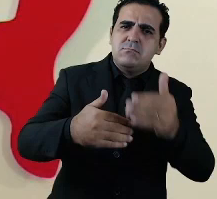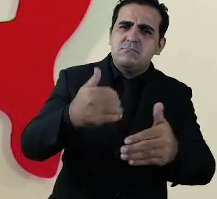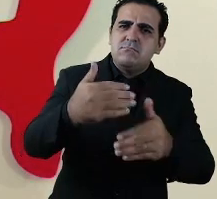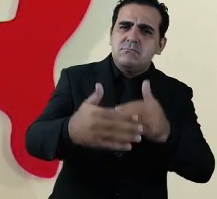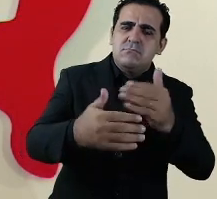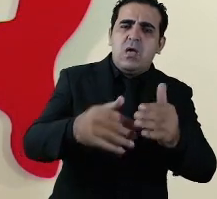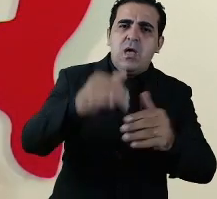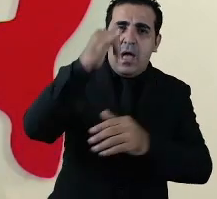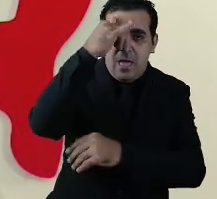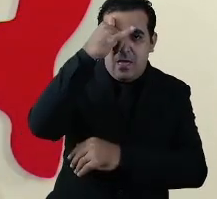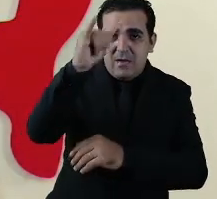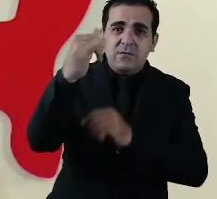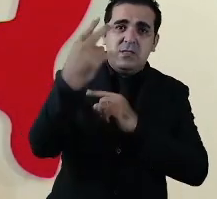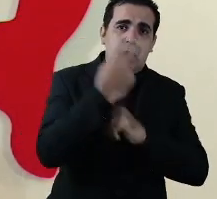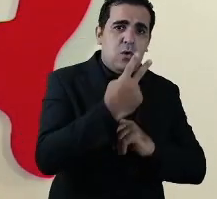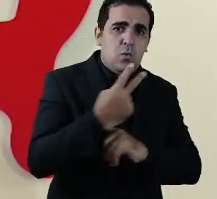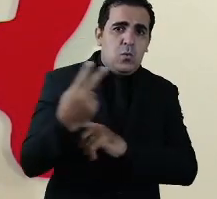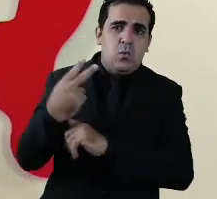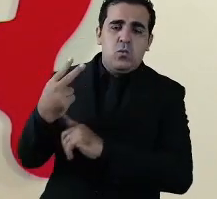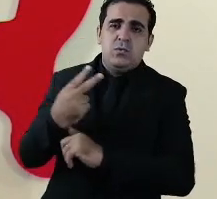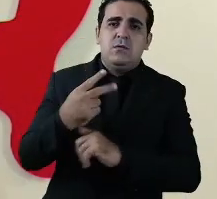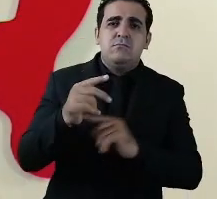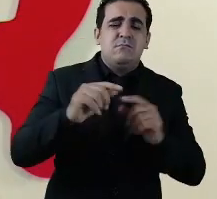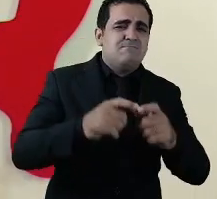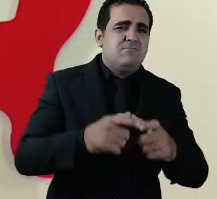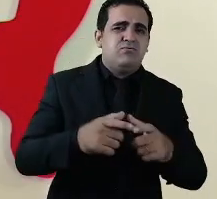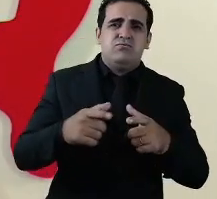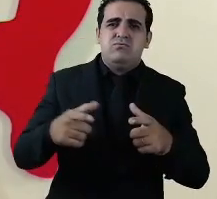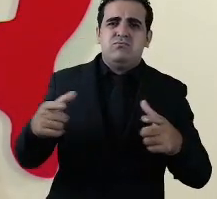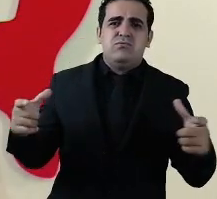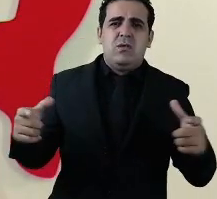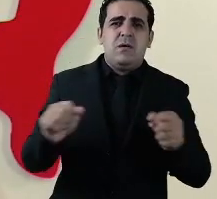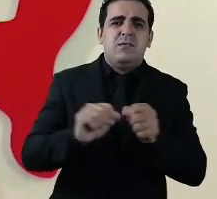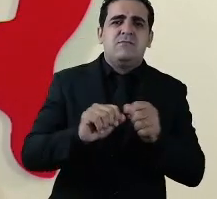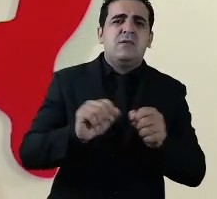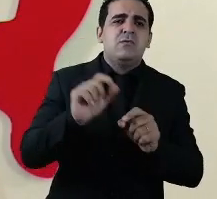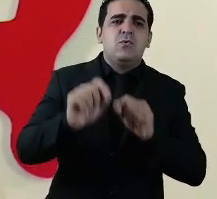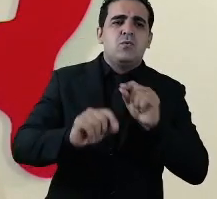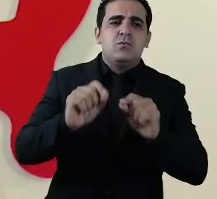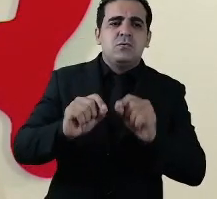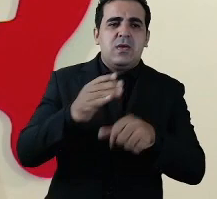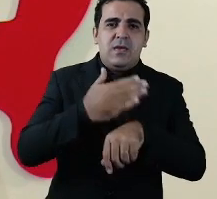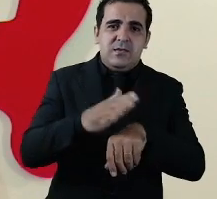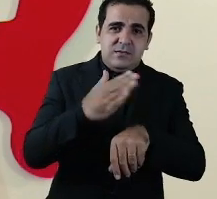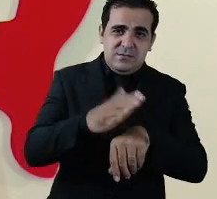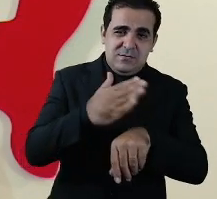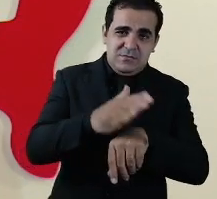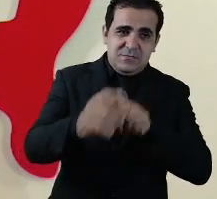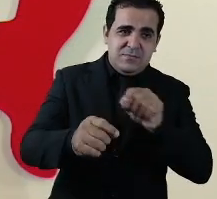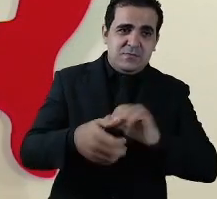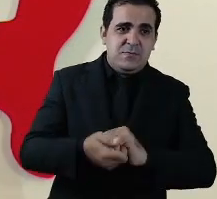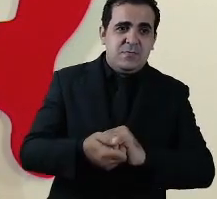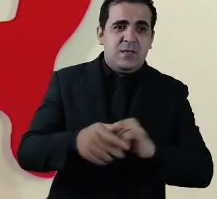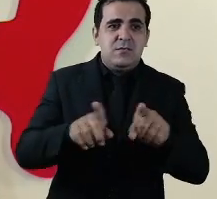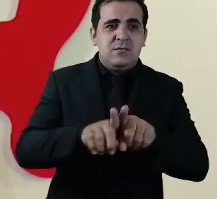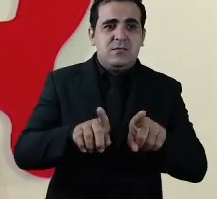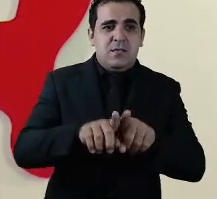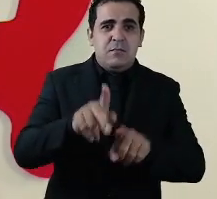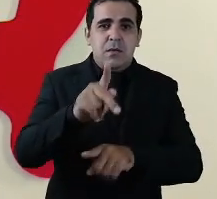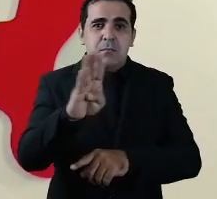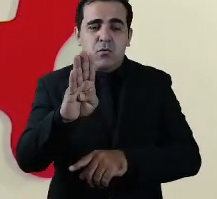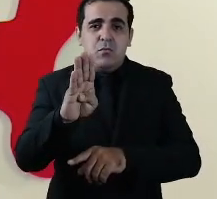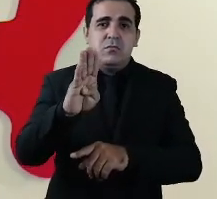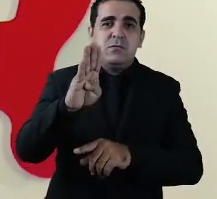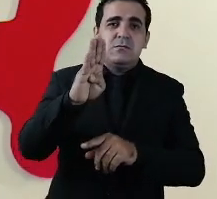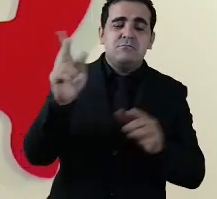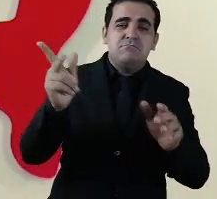sentido da prevenção, proteção e tentando ao máximo quanto possível fazer com que as atividades públicas e privadas